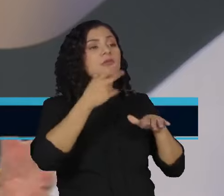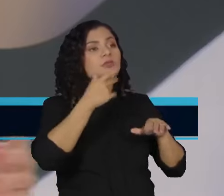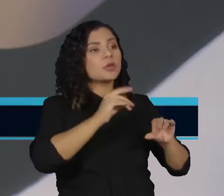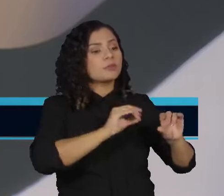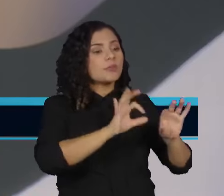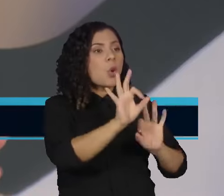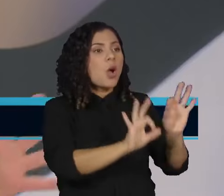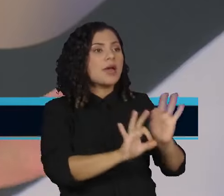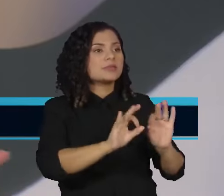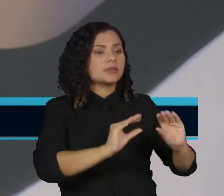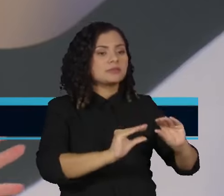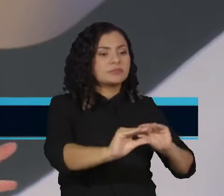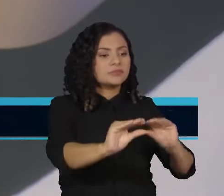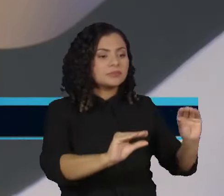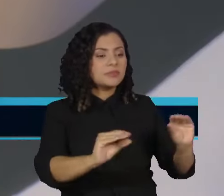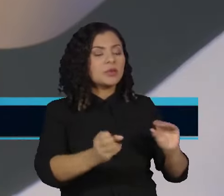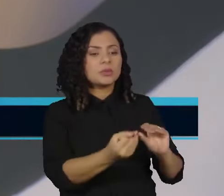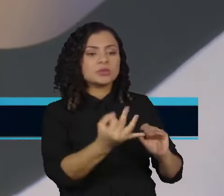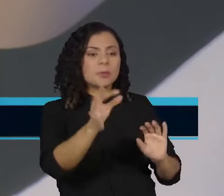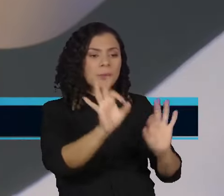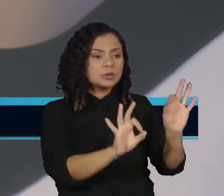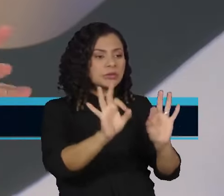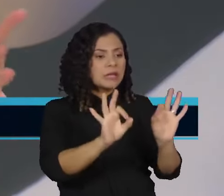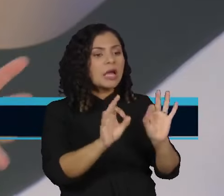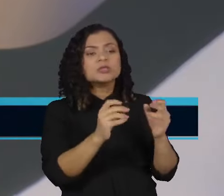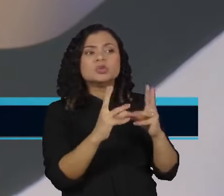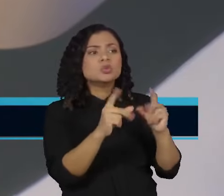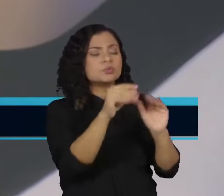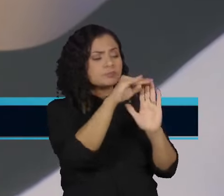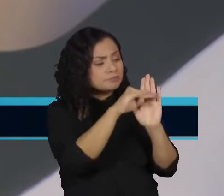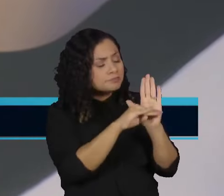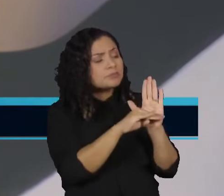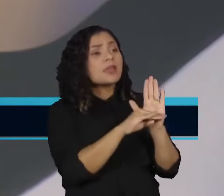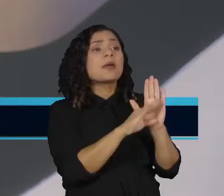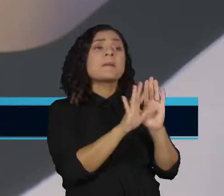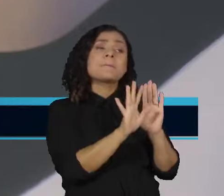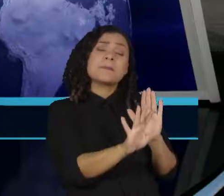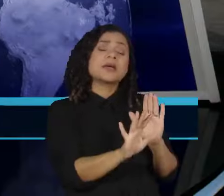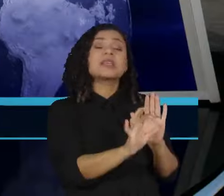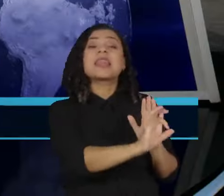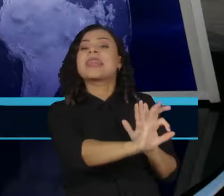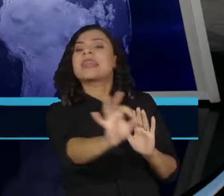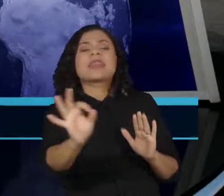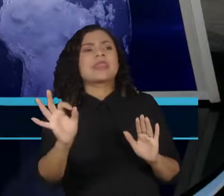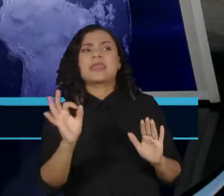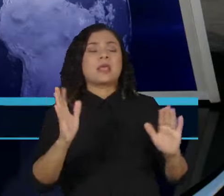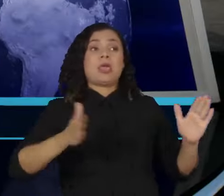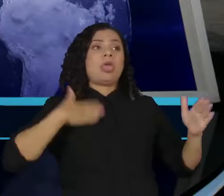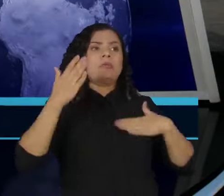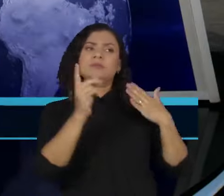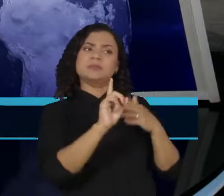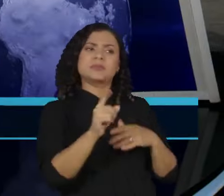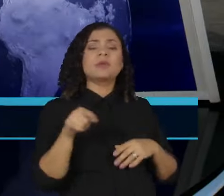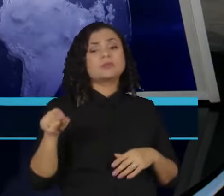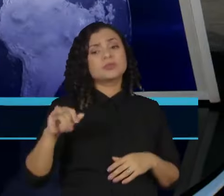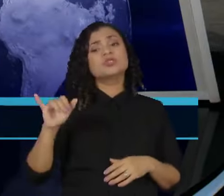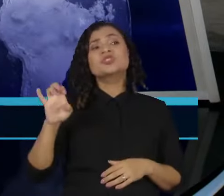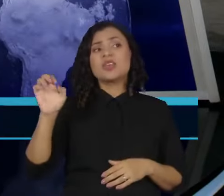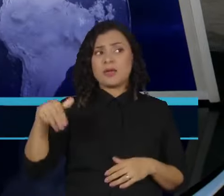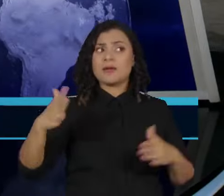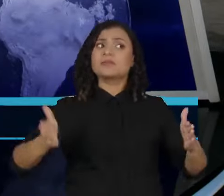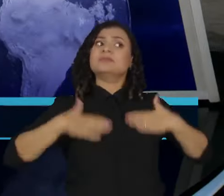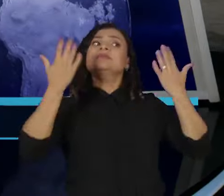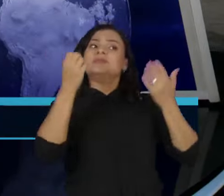teve um vai e vem que até pareceu que talvez tivesse amenizado. O Tasso falou que ninguém se surpreendeu com a demissão, eu acho que ele se surpreendeu, né? Ele